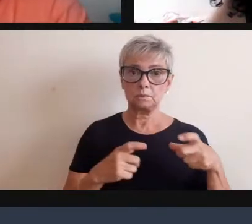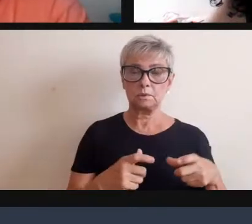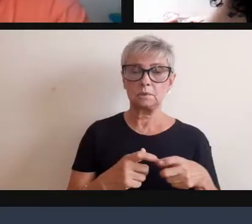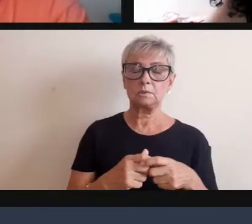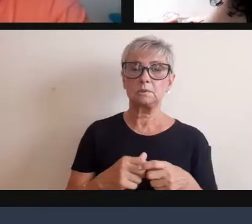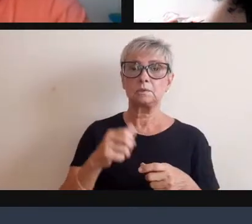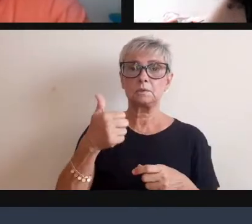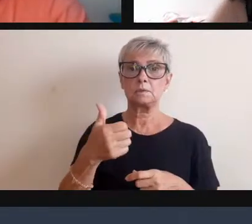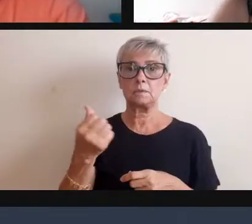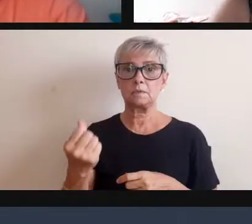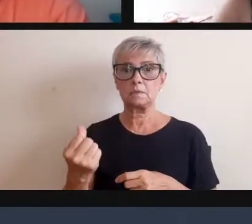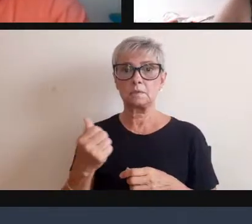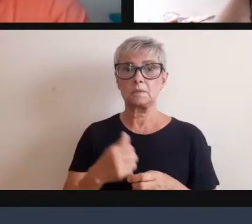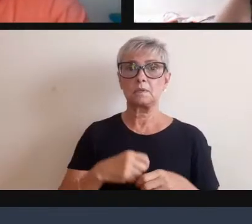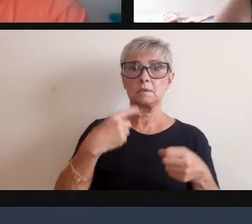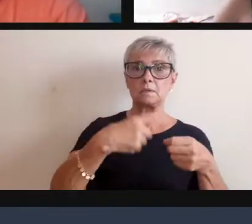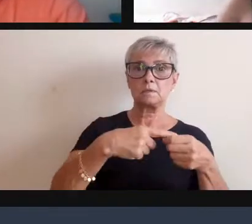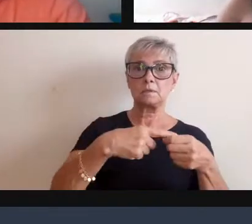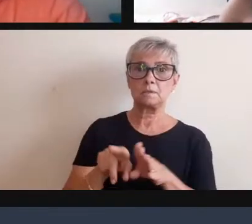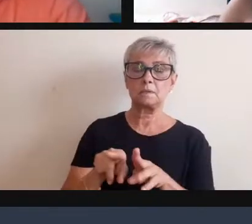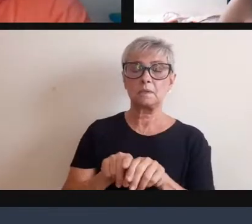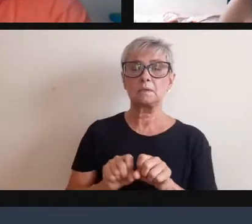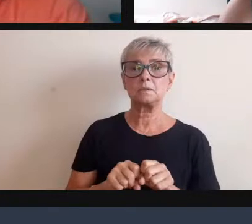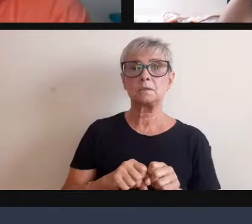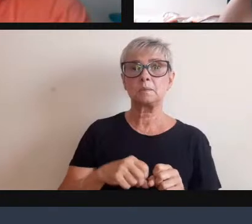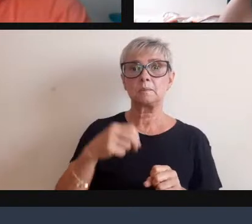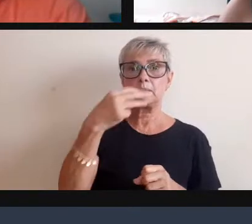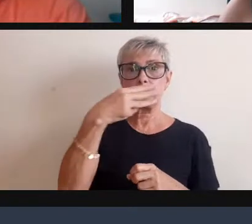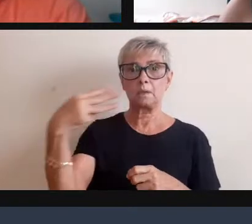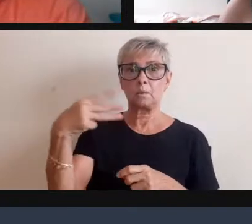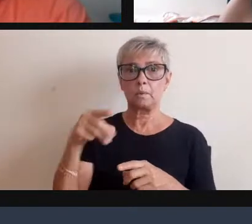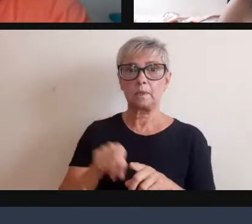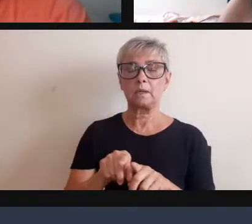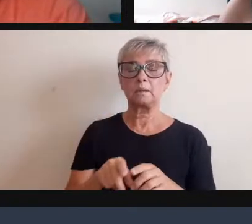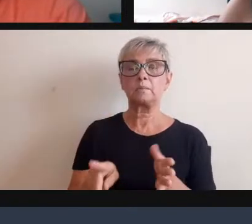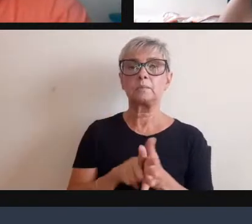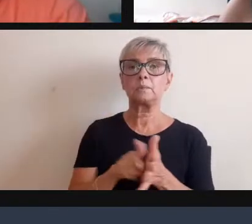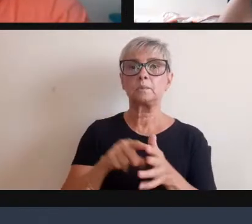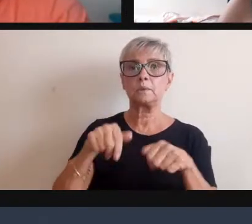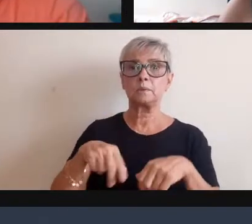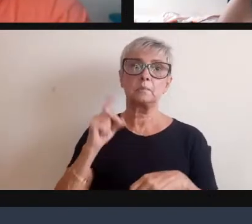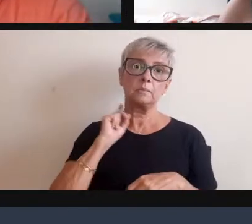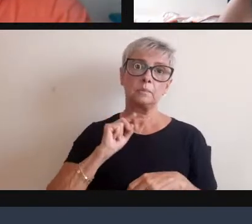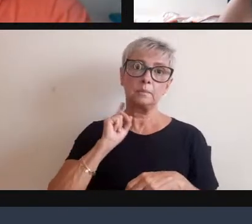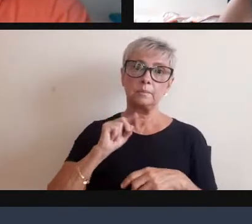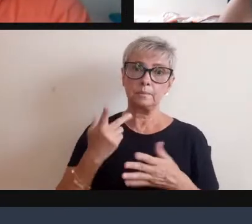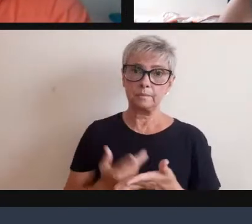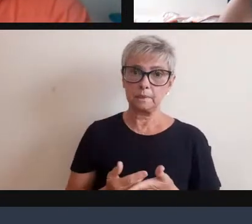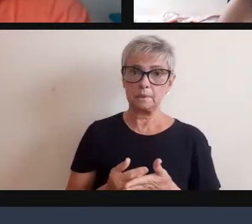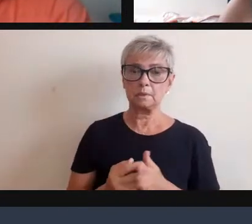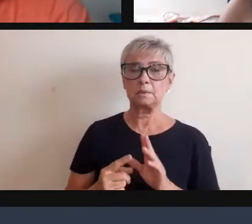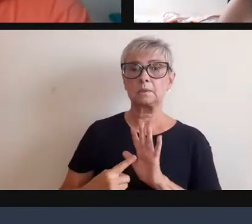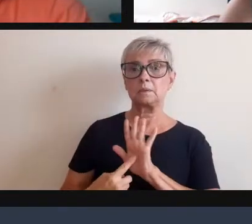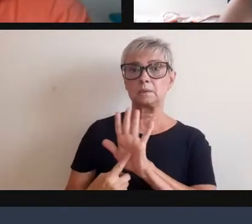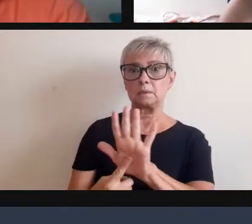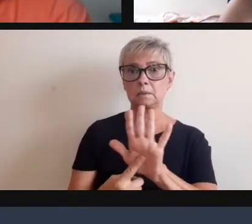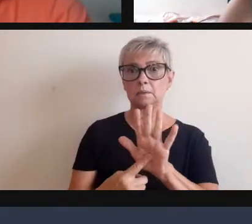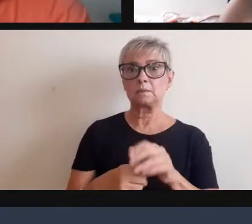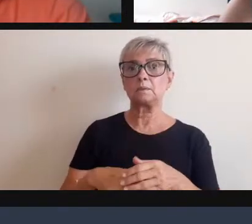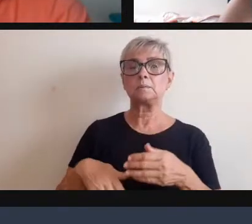municípios onde a UENG se faz presente nos Estados Unidos Gerais, está aí na tela para vocês o endereço,